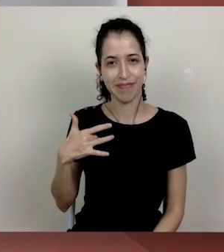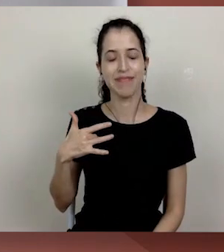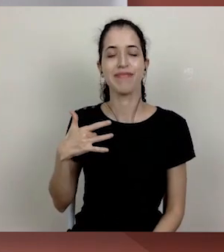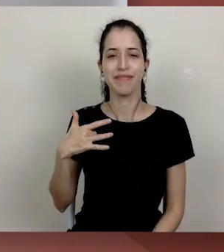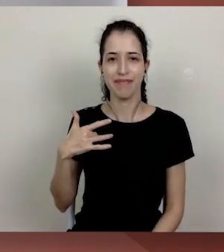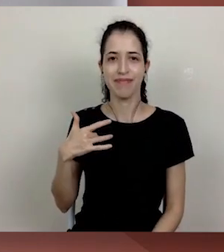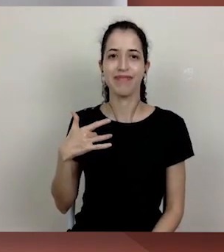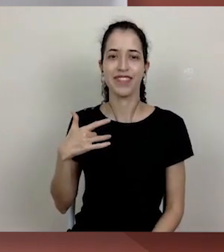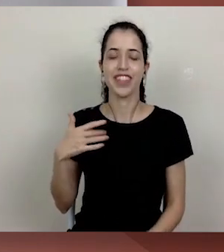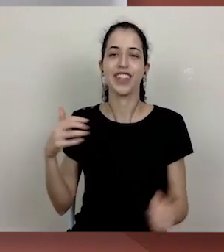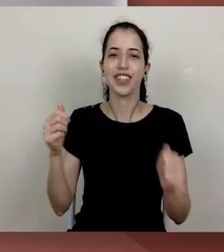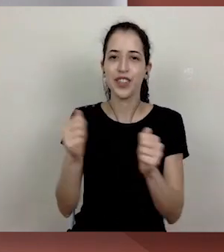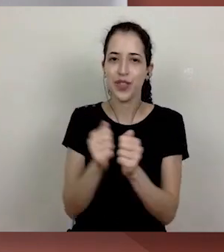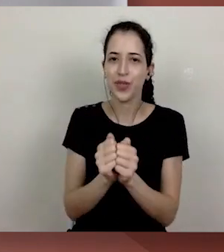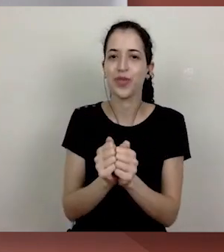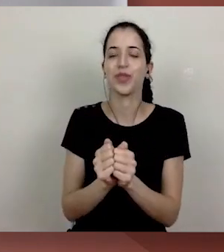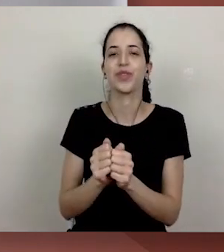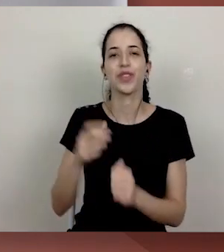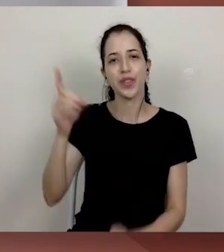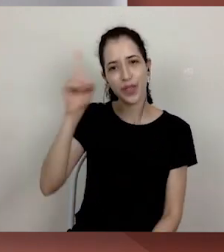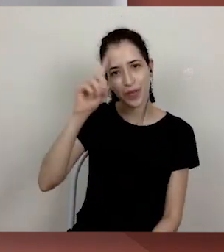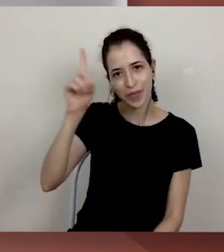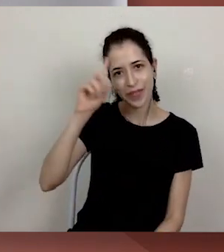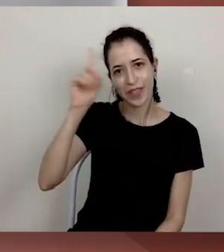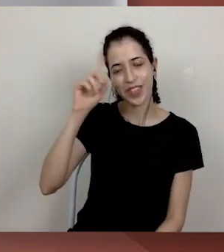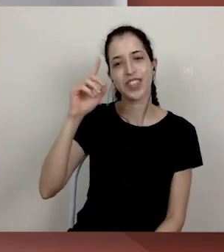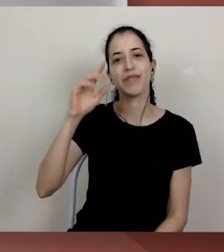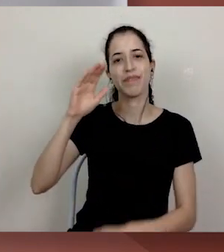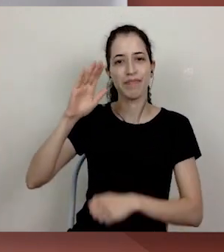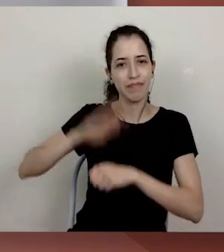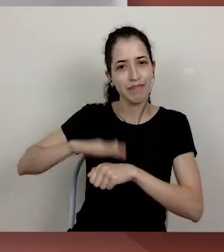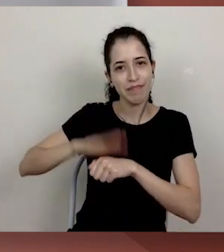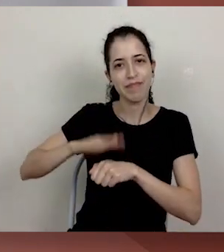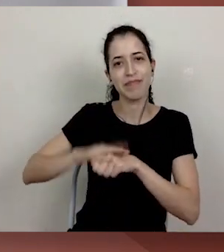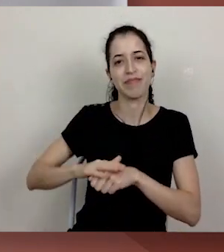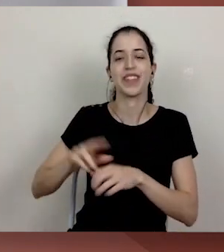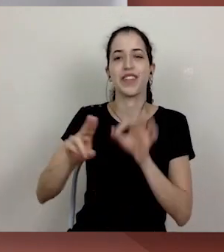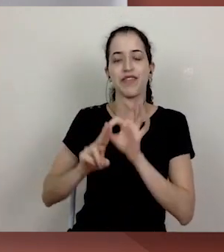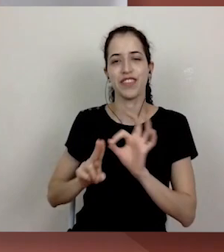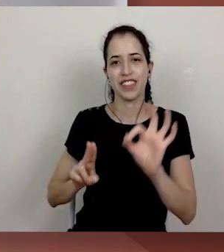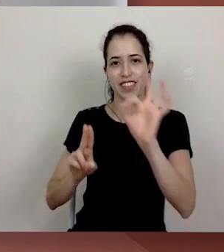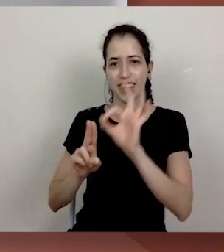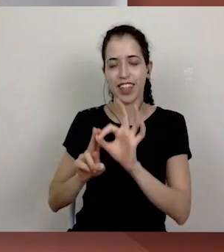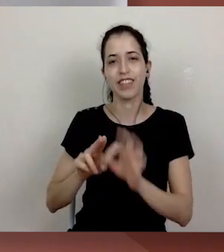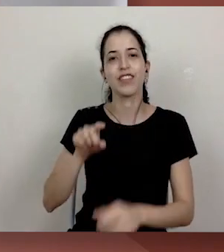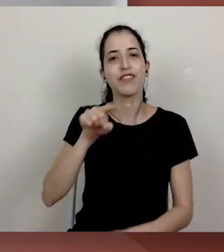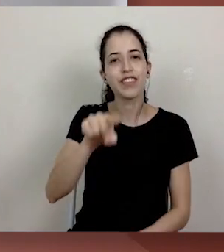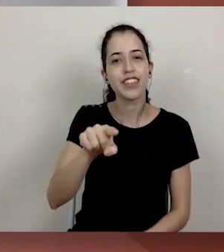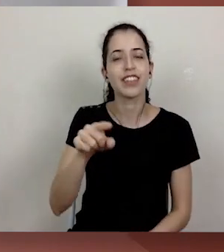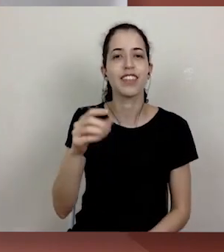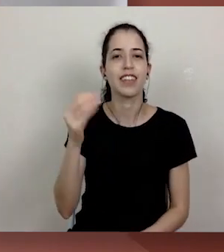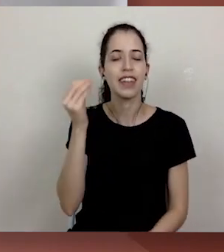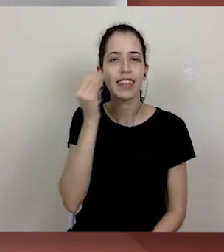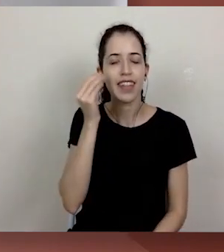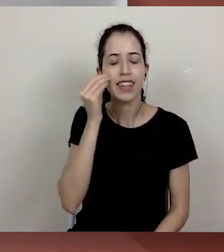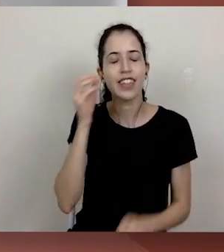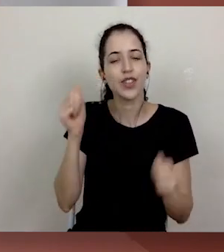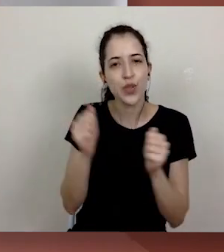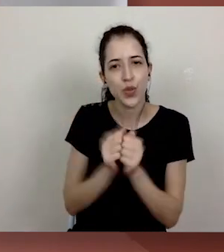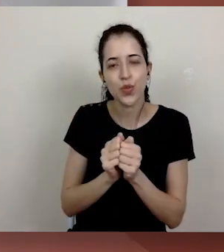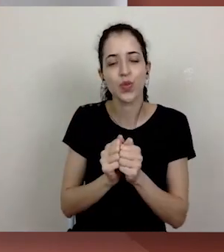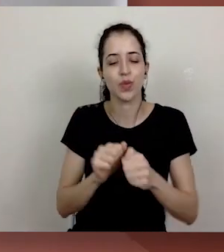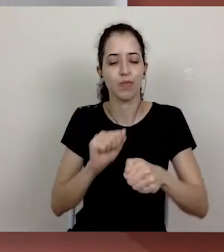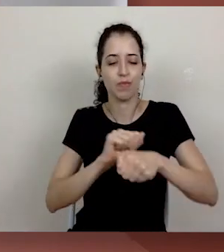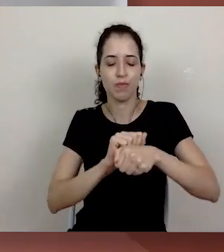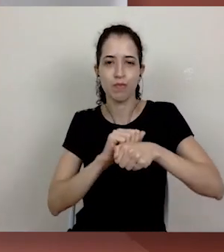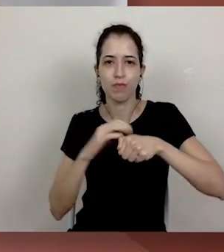estamos fazendo a UFSCar no dia a dia. Você que, conosco, tenta vencer a pandemia. Você, conosco,